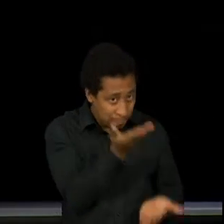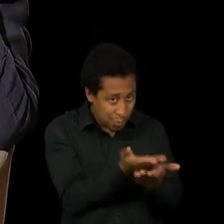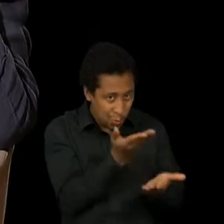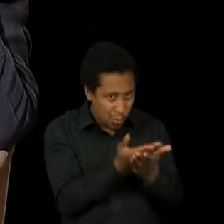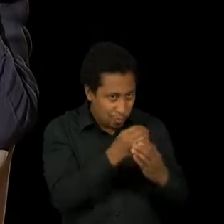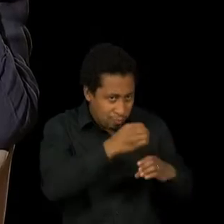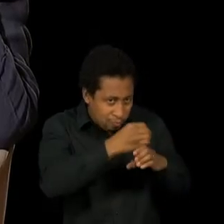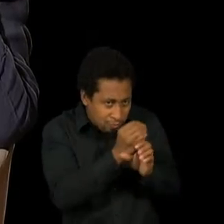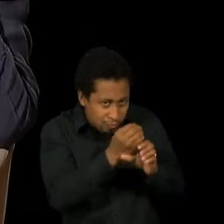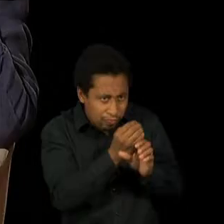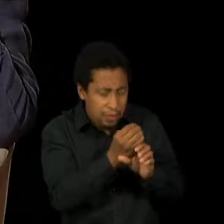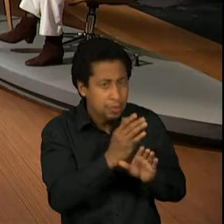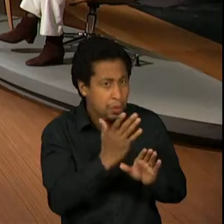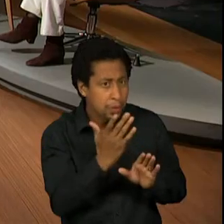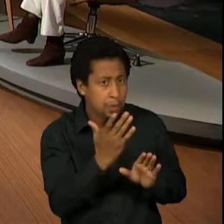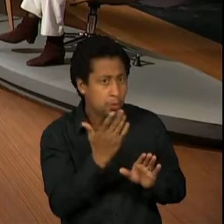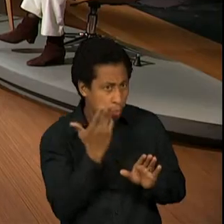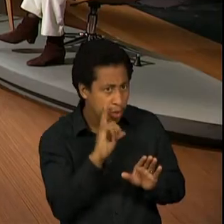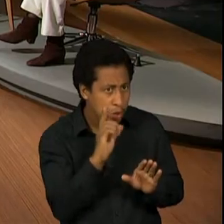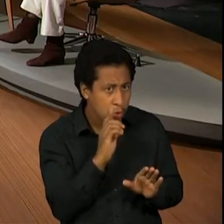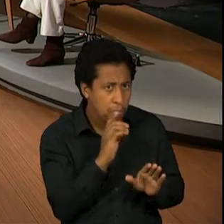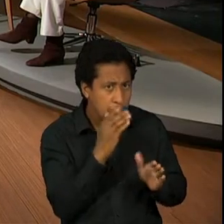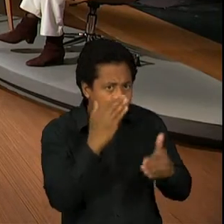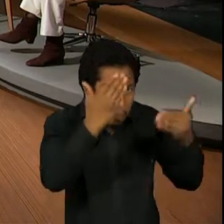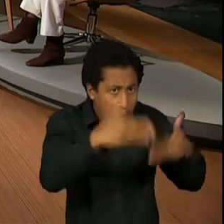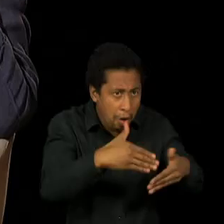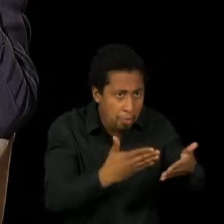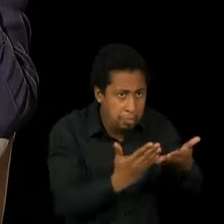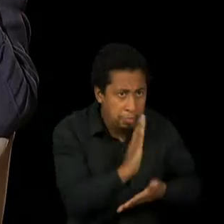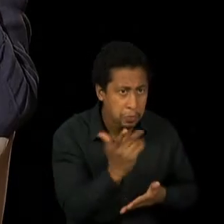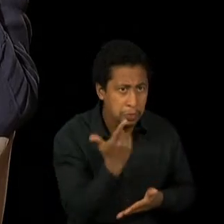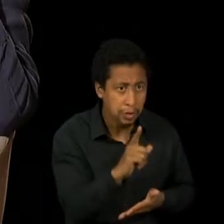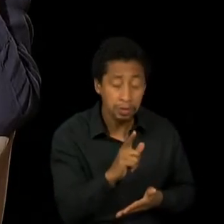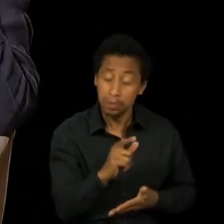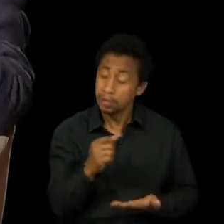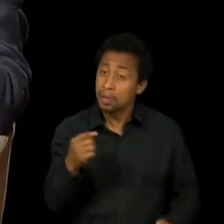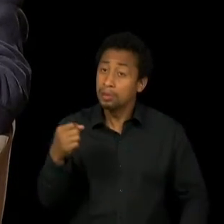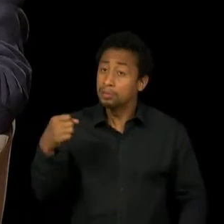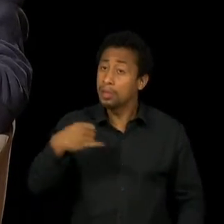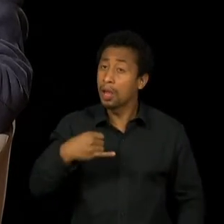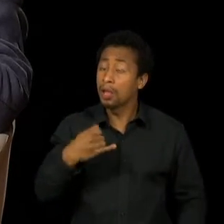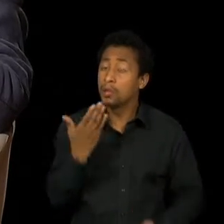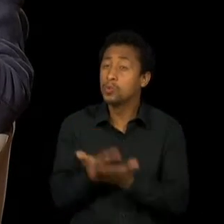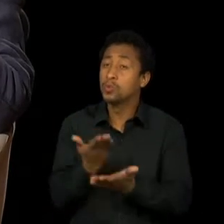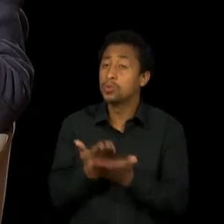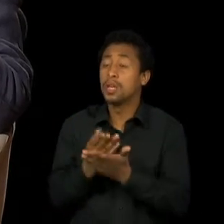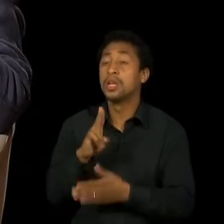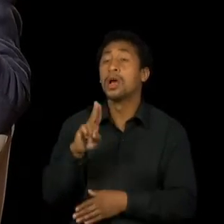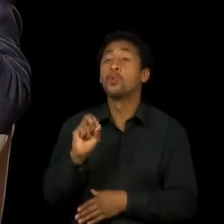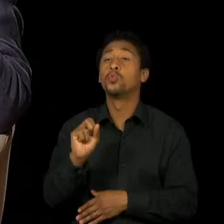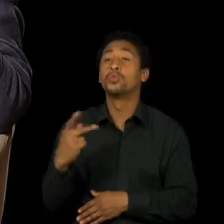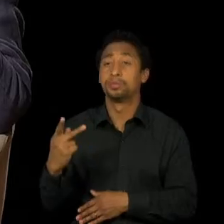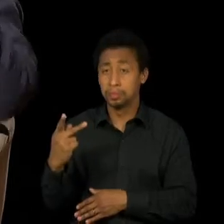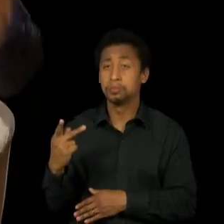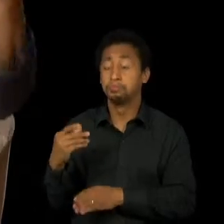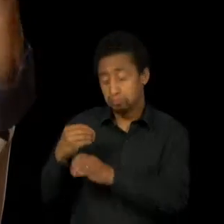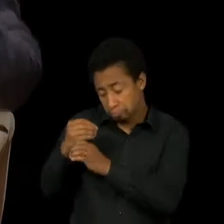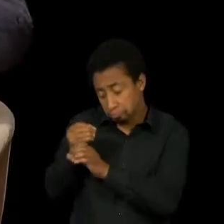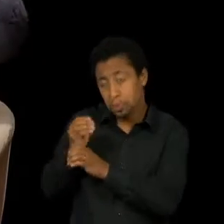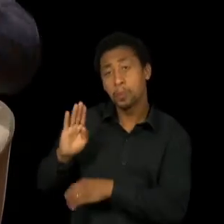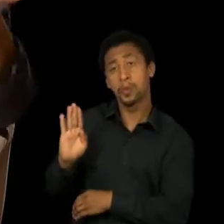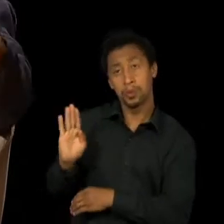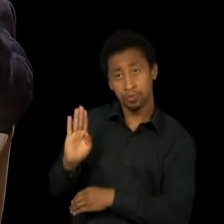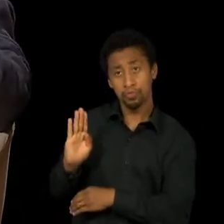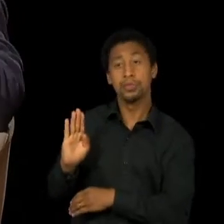fazer? Cheguei, cheguei, cheguei. Cheguei, eu fiz biologia na USP e ao mesmo tempo eu fazia psicologia na PUC. E fazia